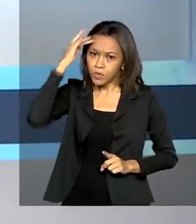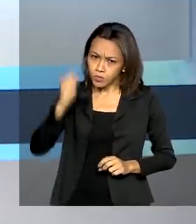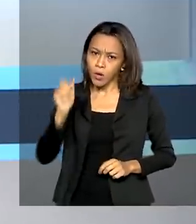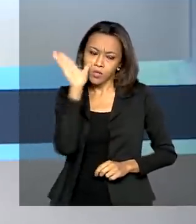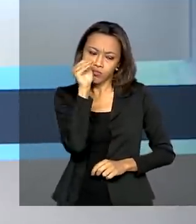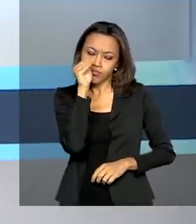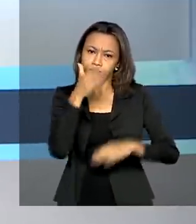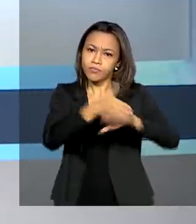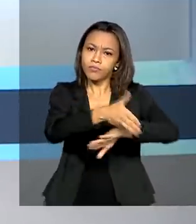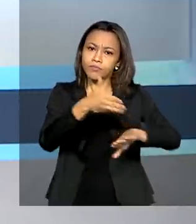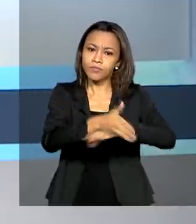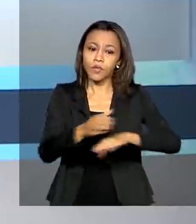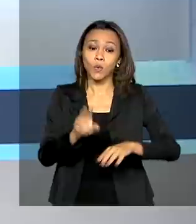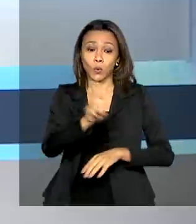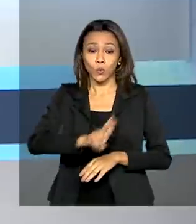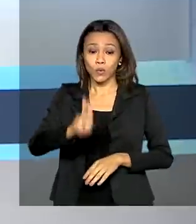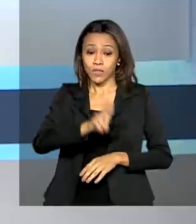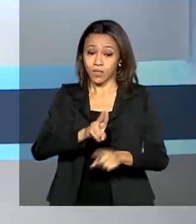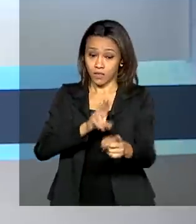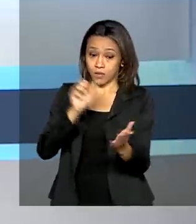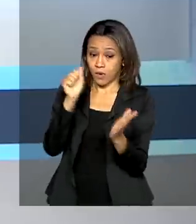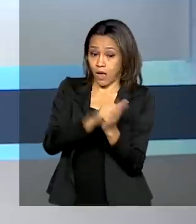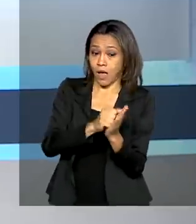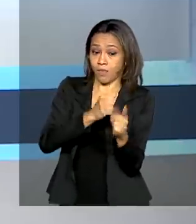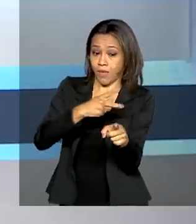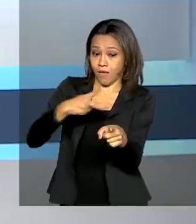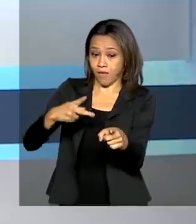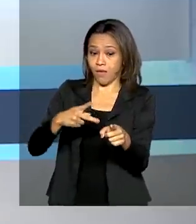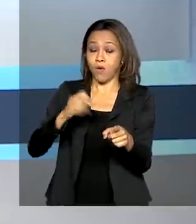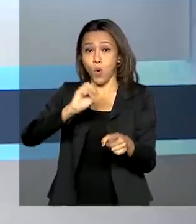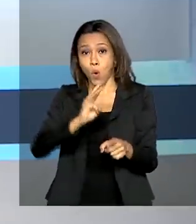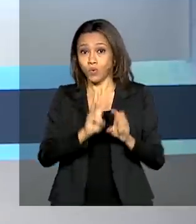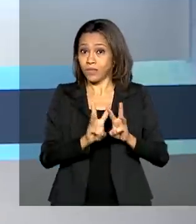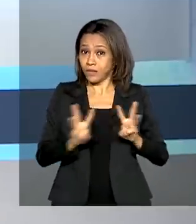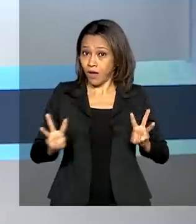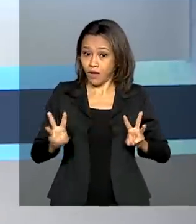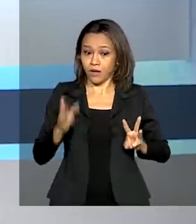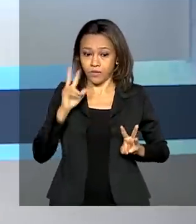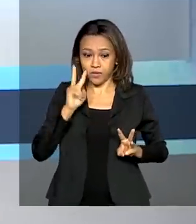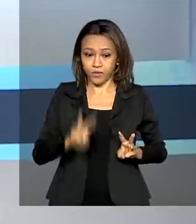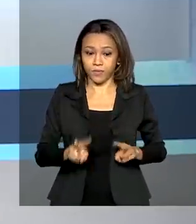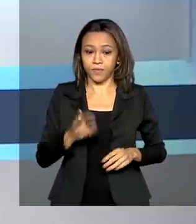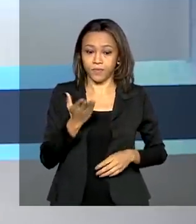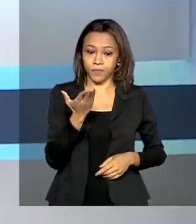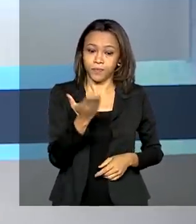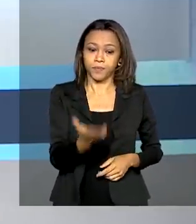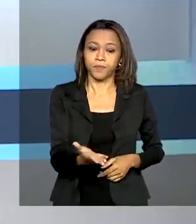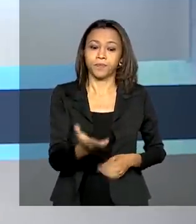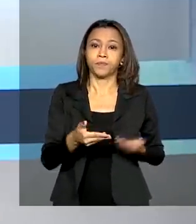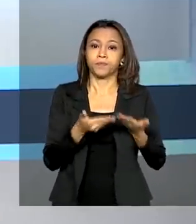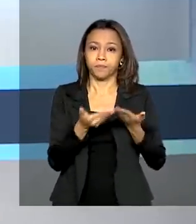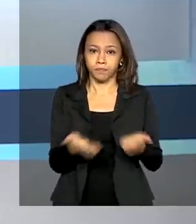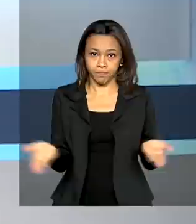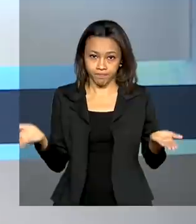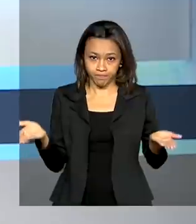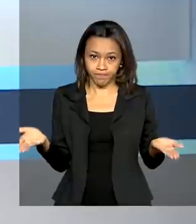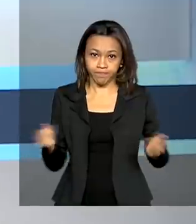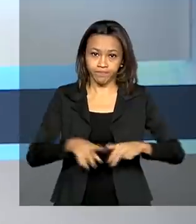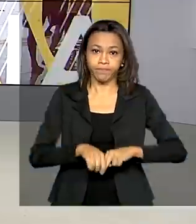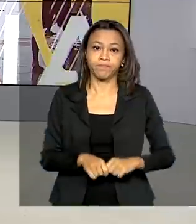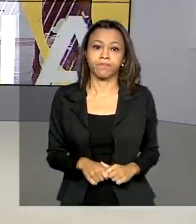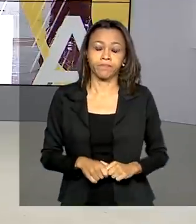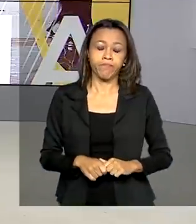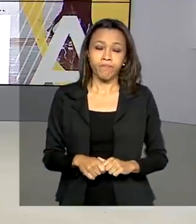benefício pelo aplicativo do auxílio emergencial ou pelo site auxilio.caixa.gov.br.